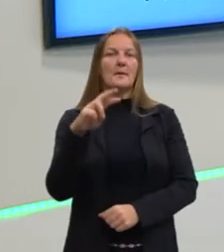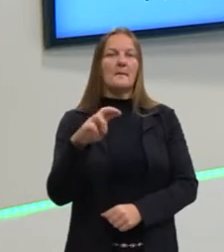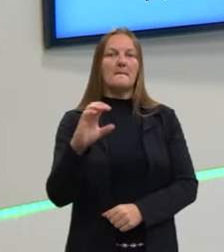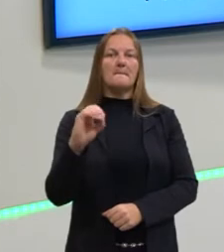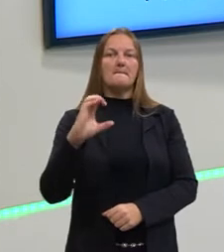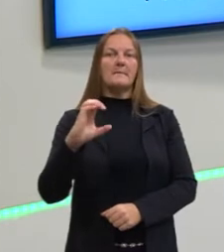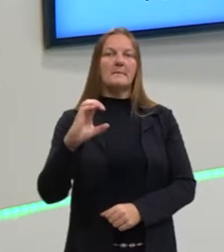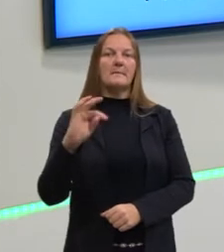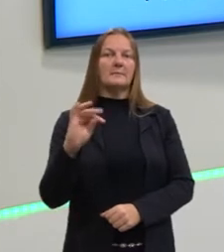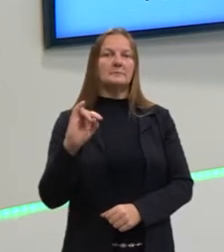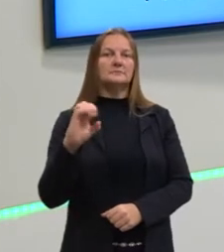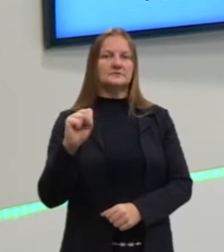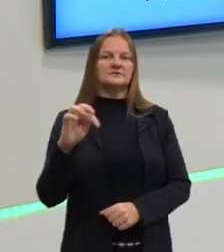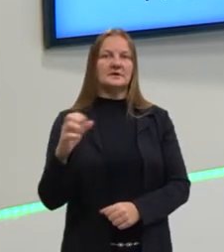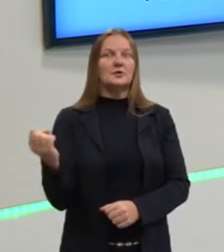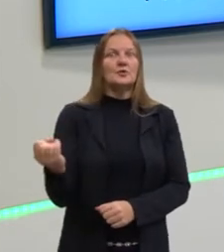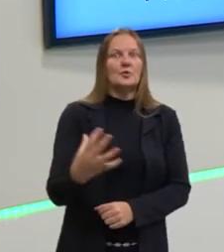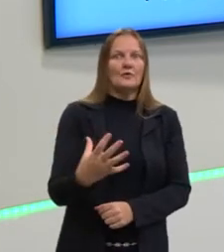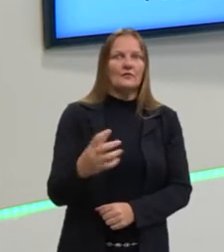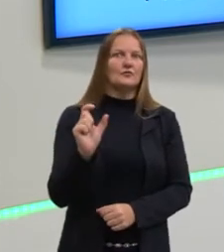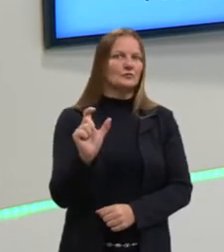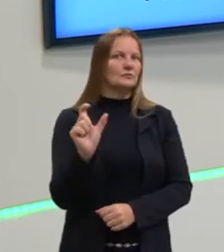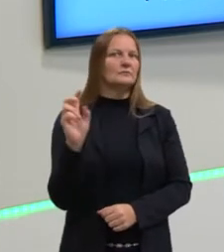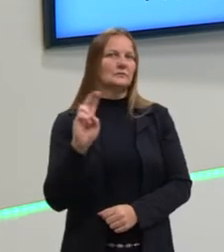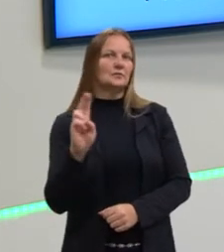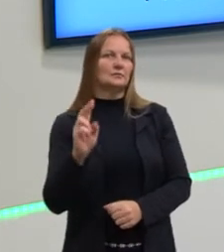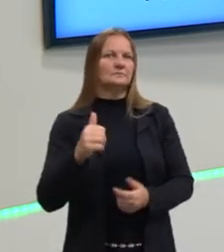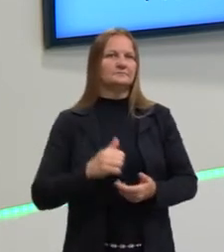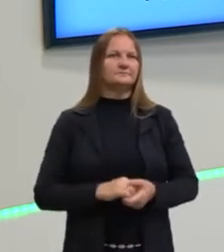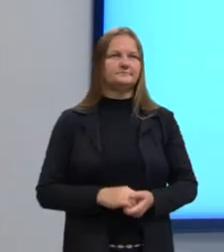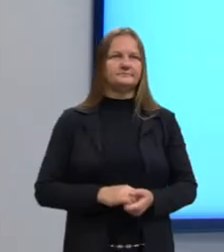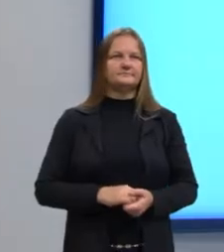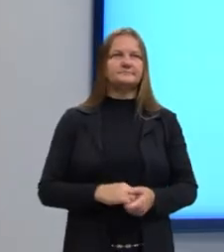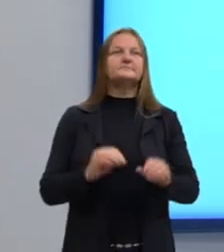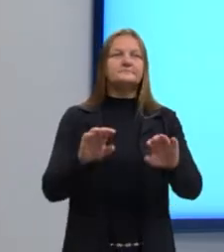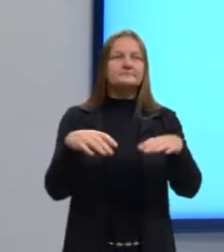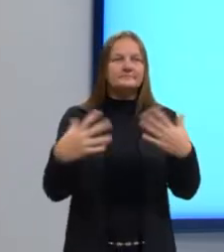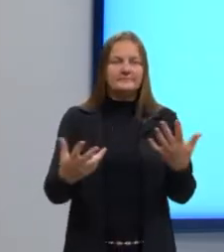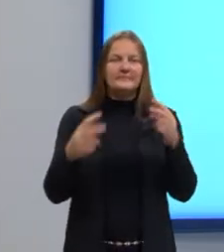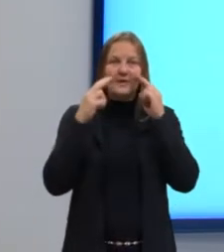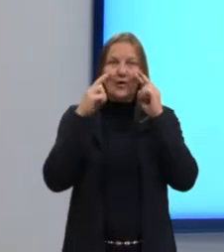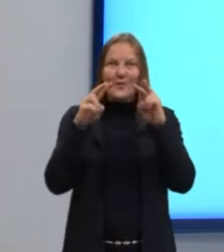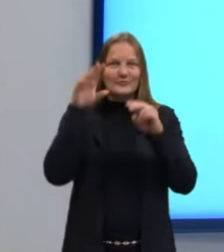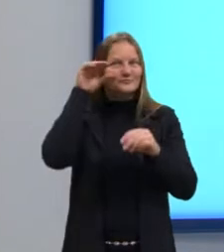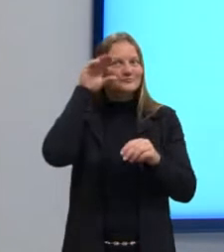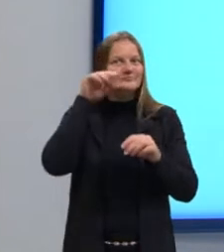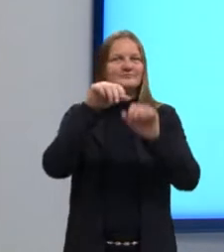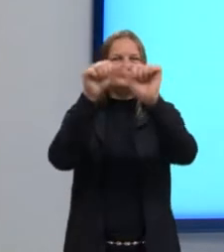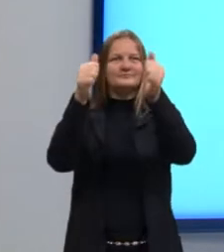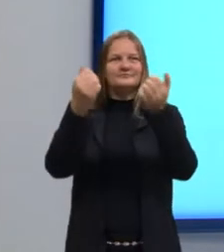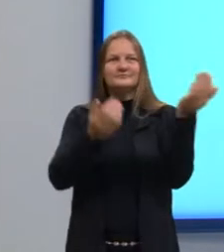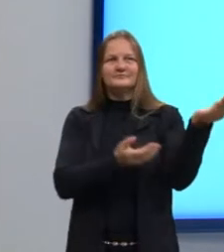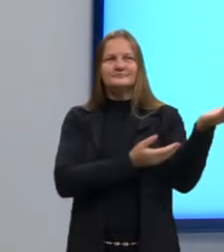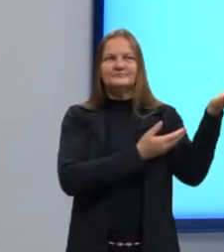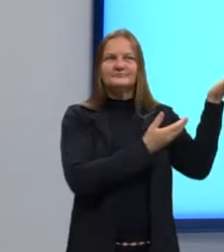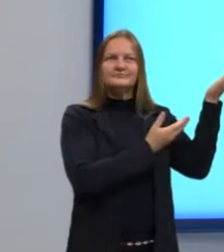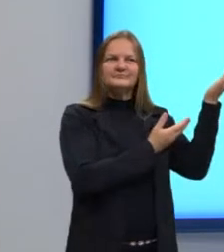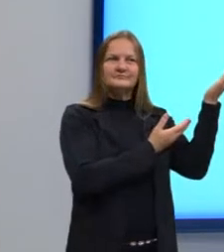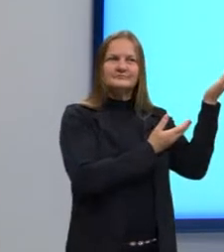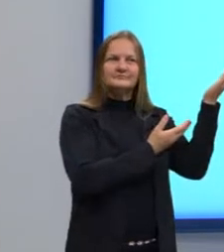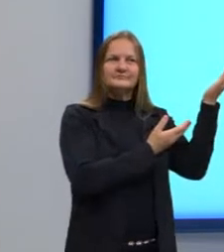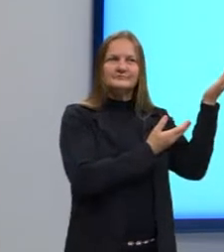Esse nome é o mais atual, certo? Então, observando aqui, novamente, essa árvore